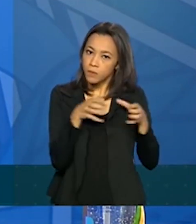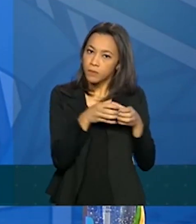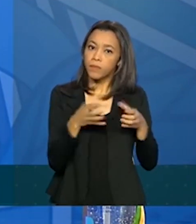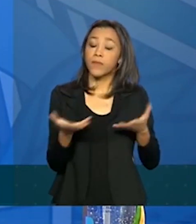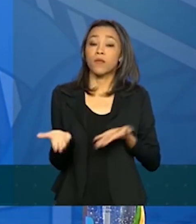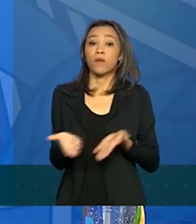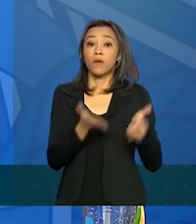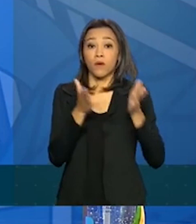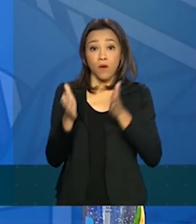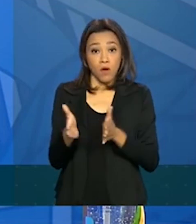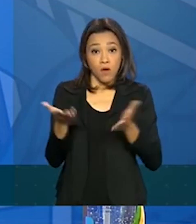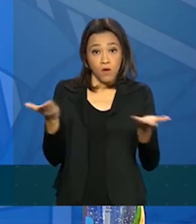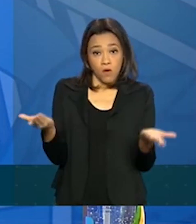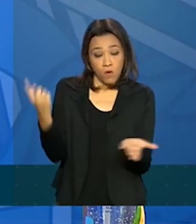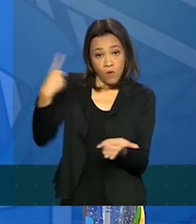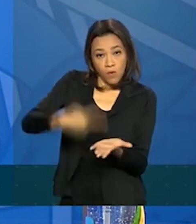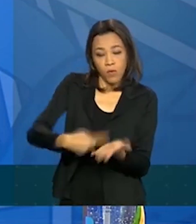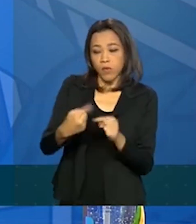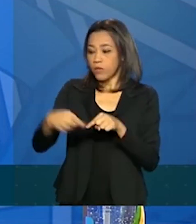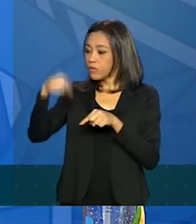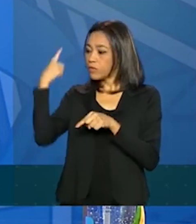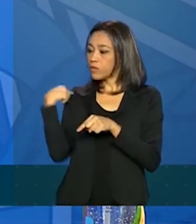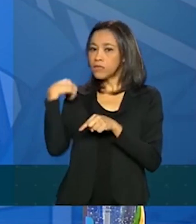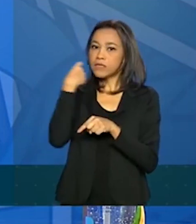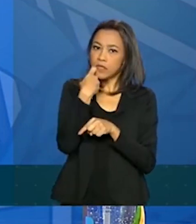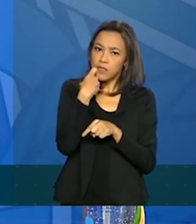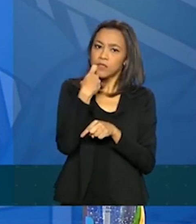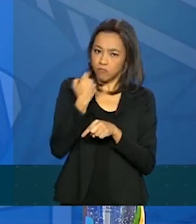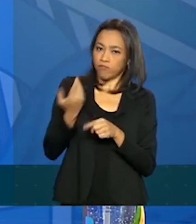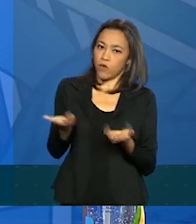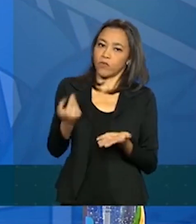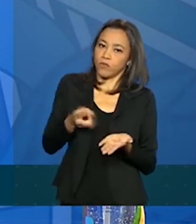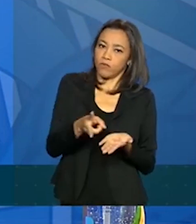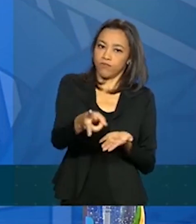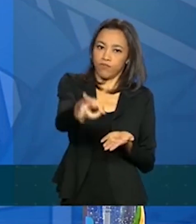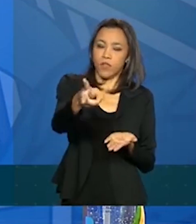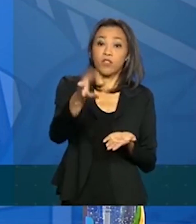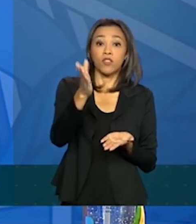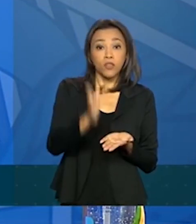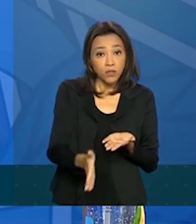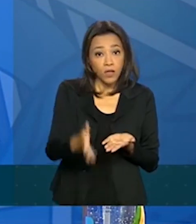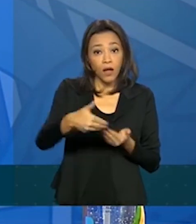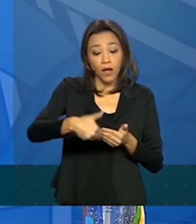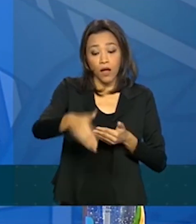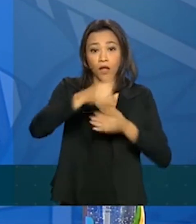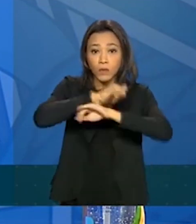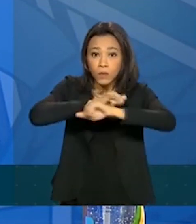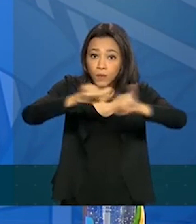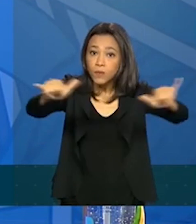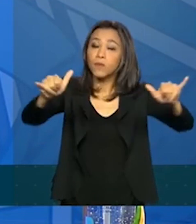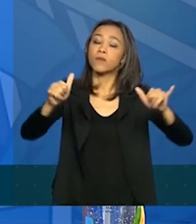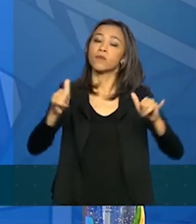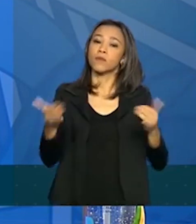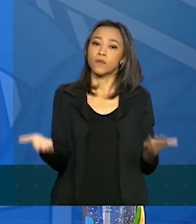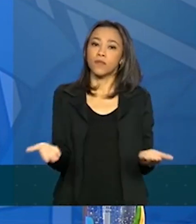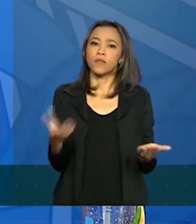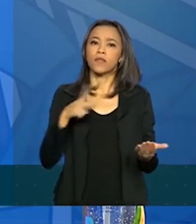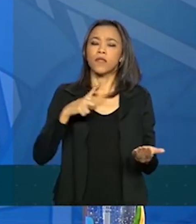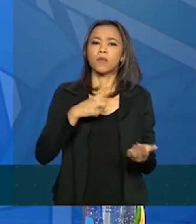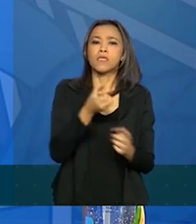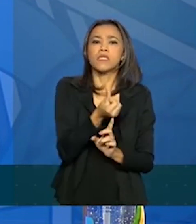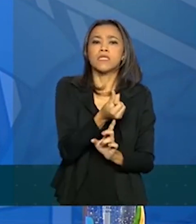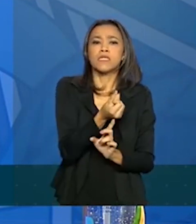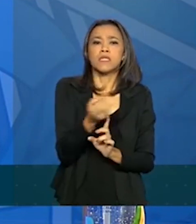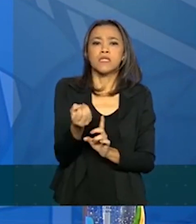compromisso que foi assumido na sexta-feira está cumprido, e já há um anúncio de que já temos 600